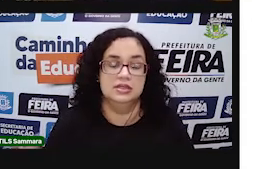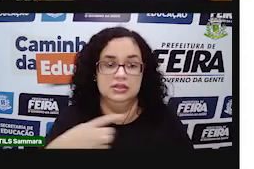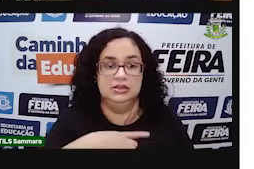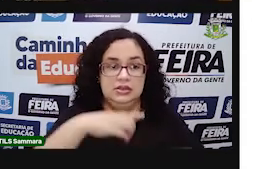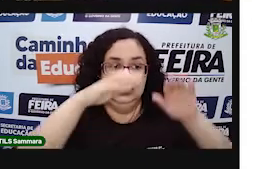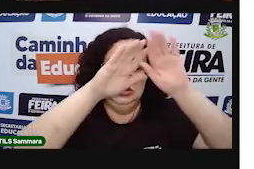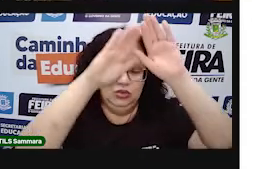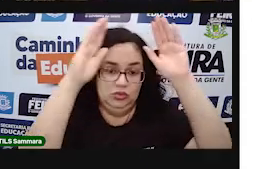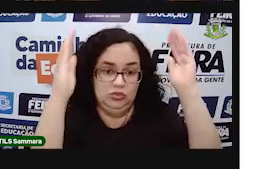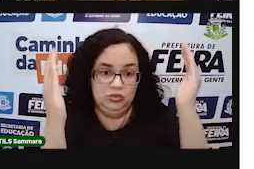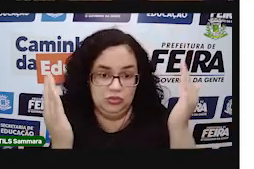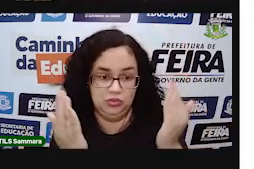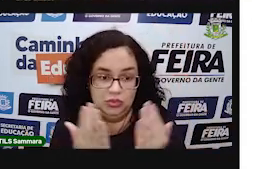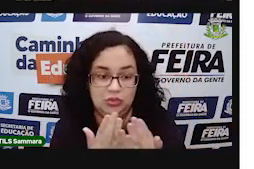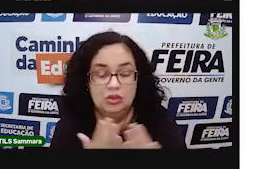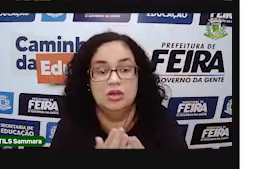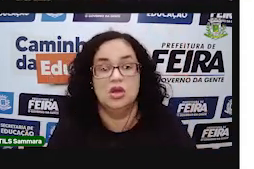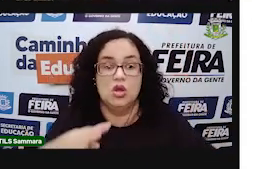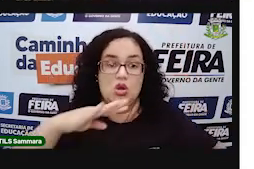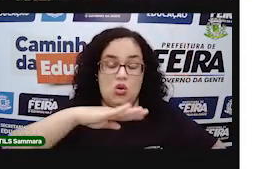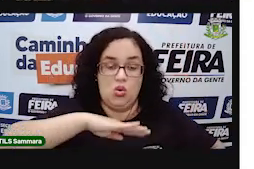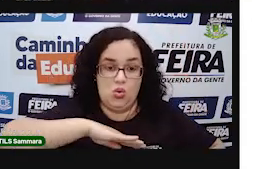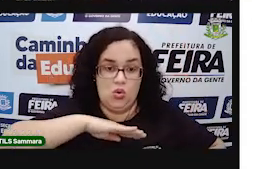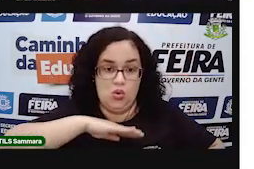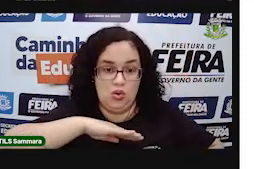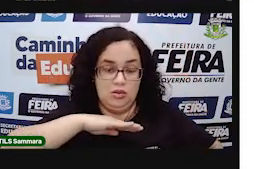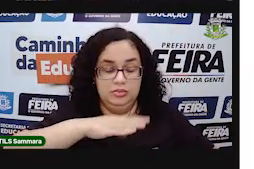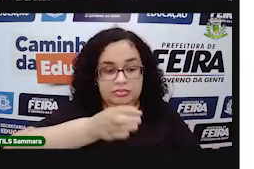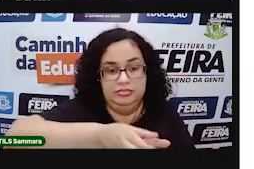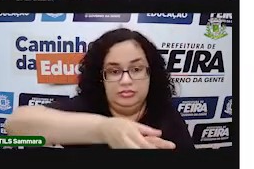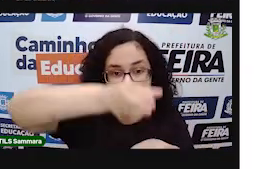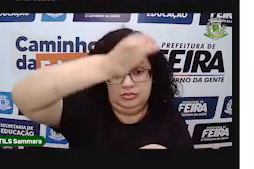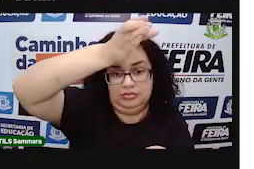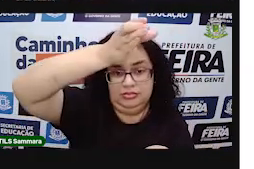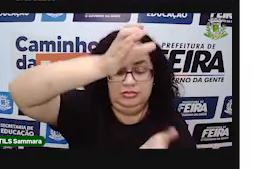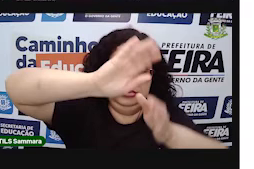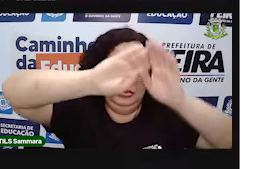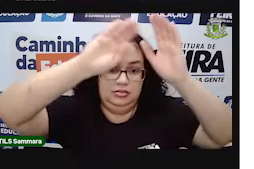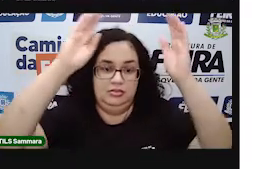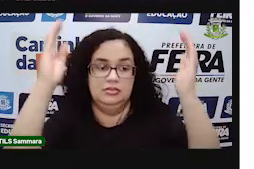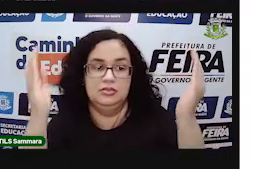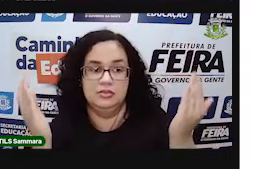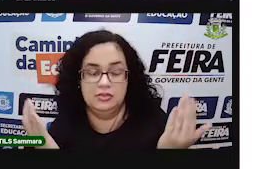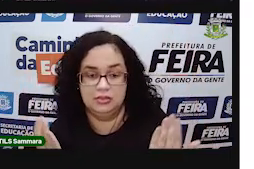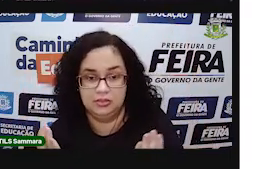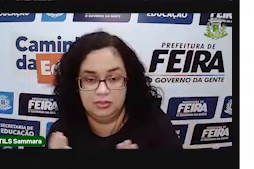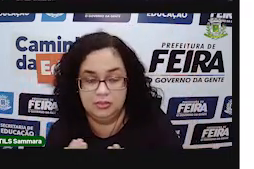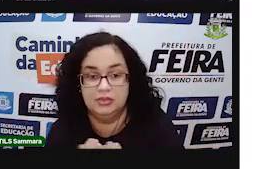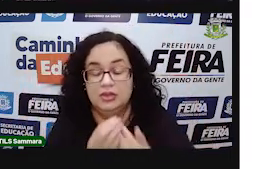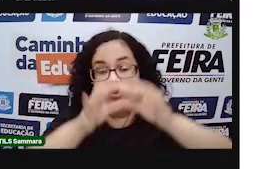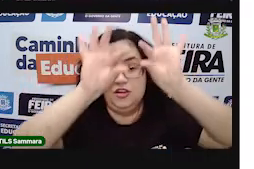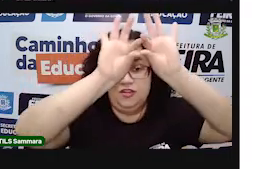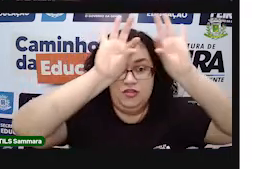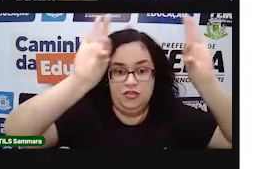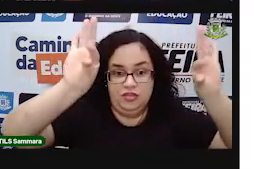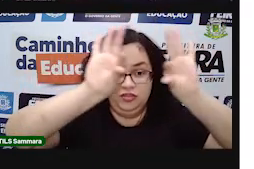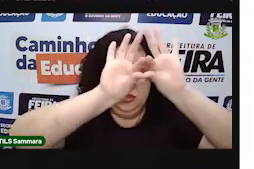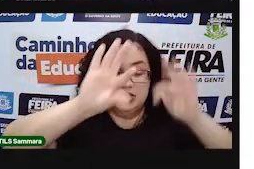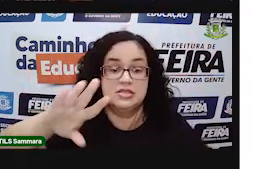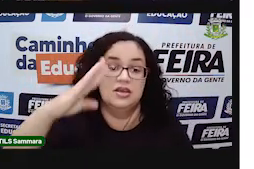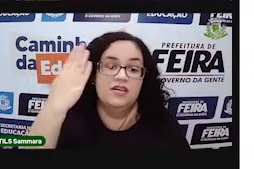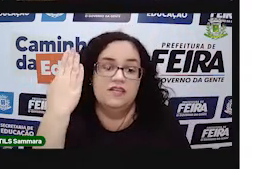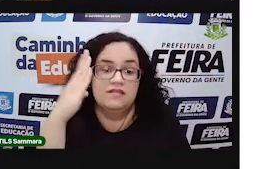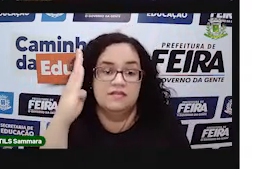arredondada, vai ser corpo redondo, não vai ser poliedro. Por isso que essa frase é